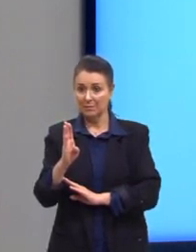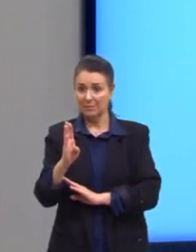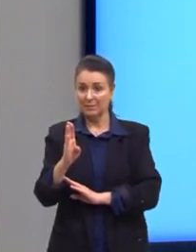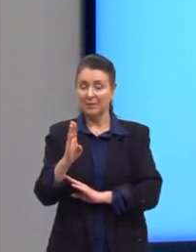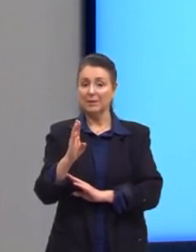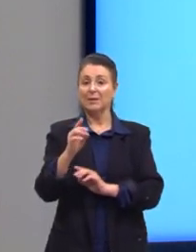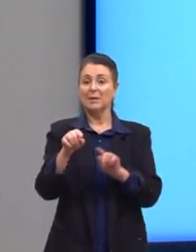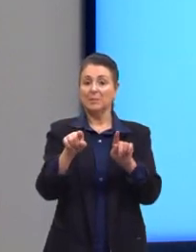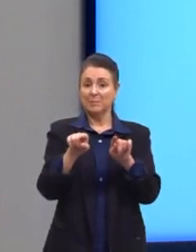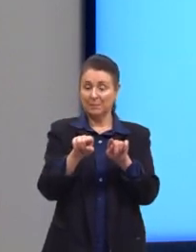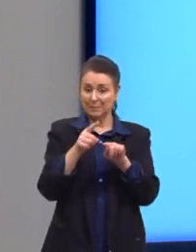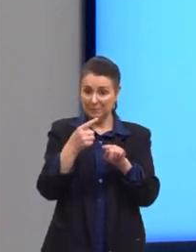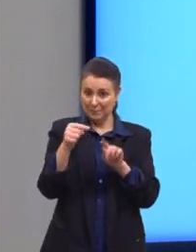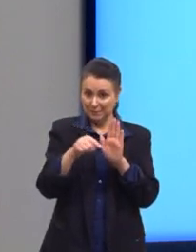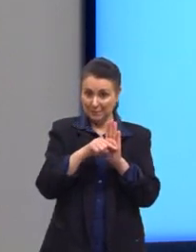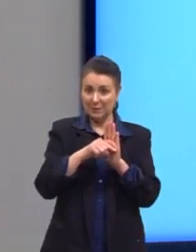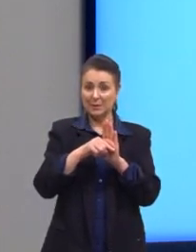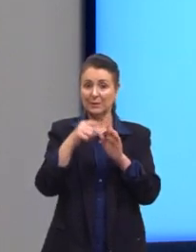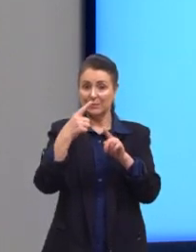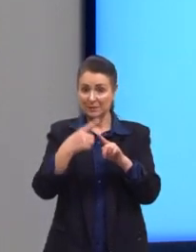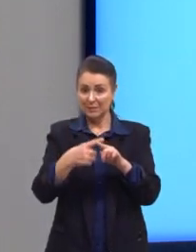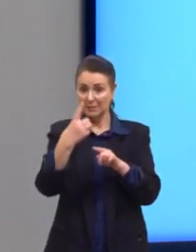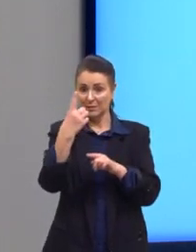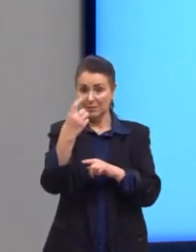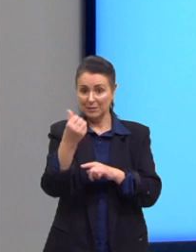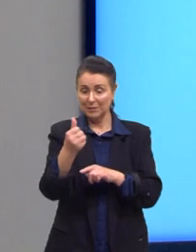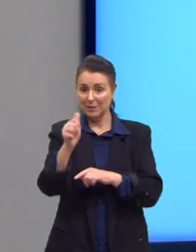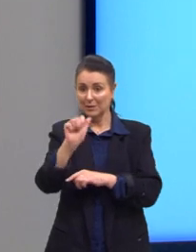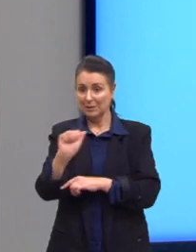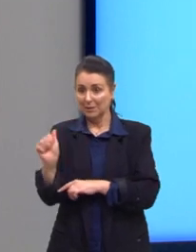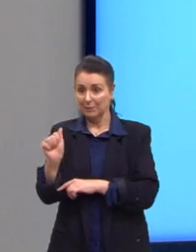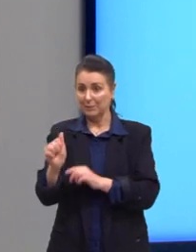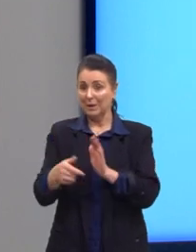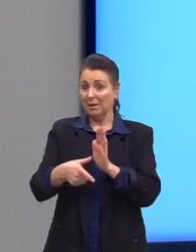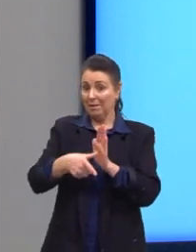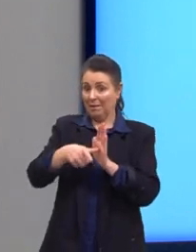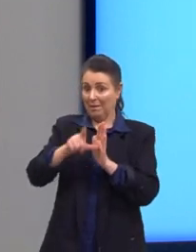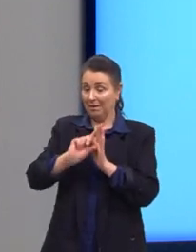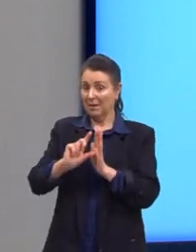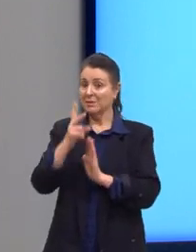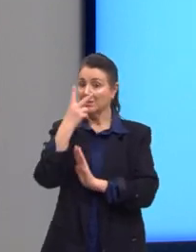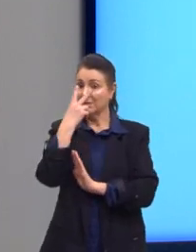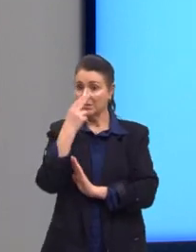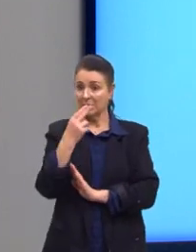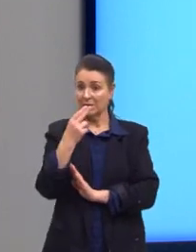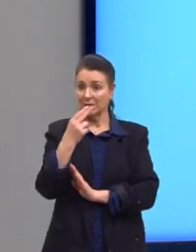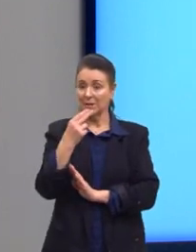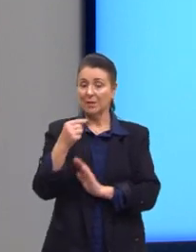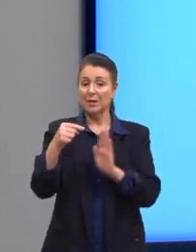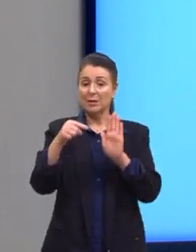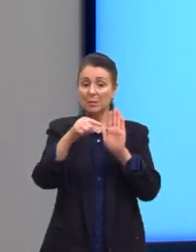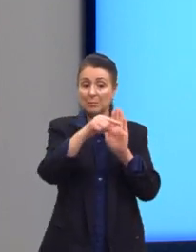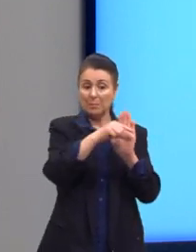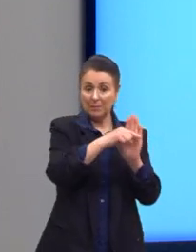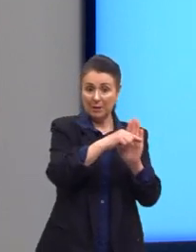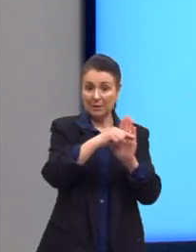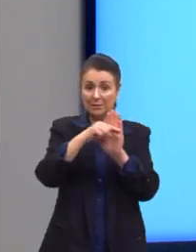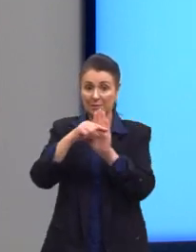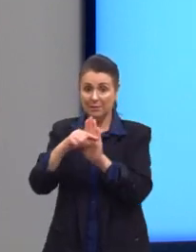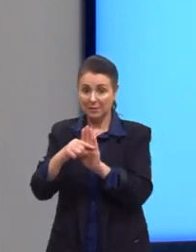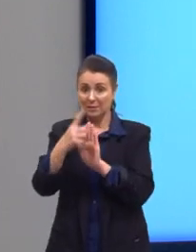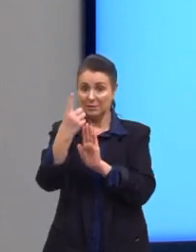16a. No primeiro lado da igualdade, nós tínhamos menos 16a, né? Fica